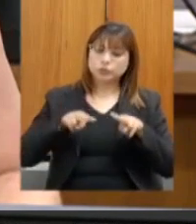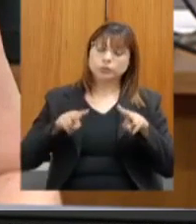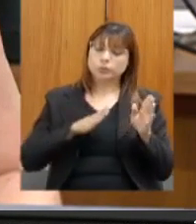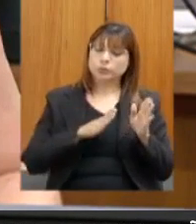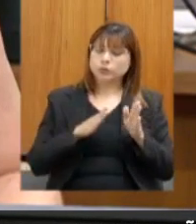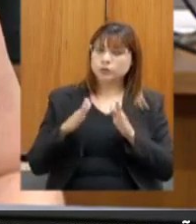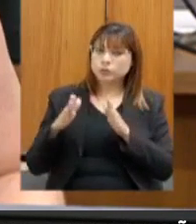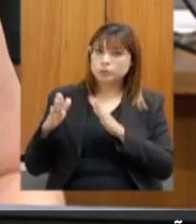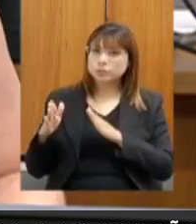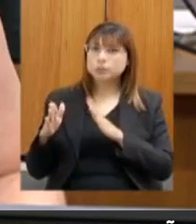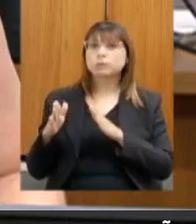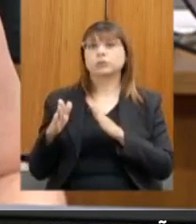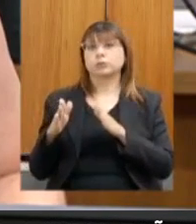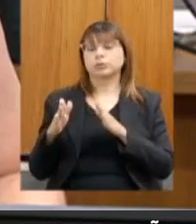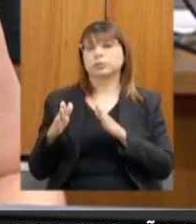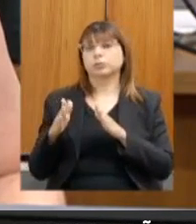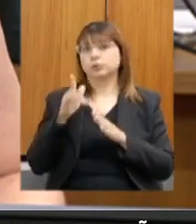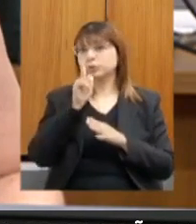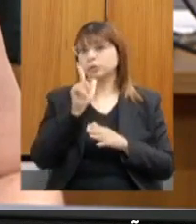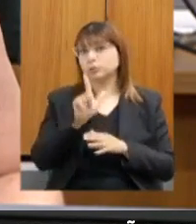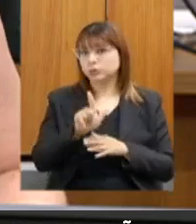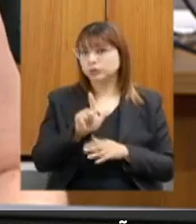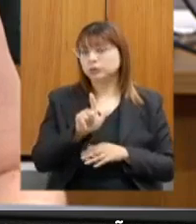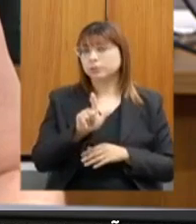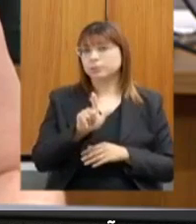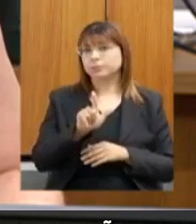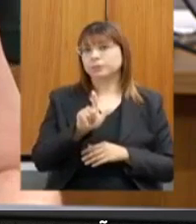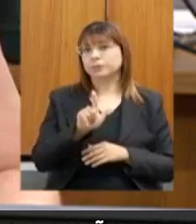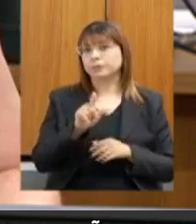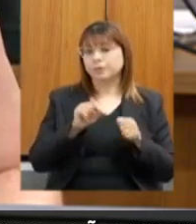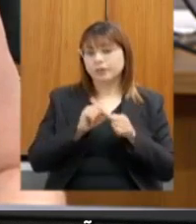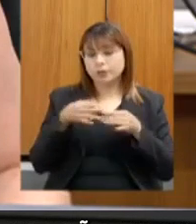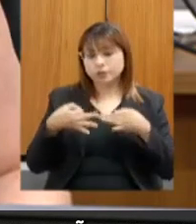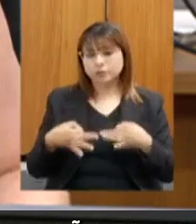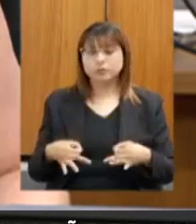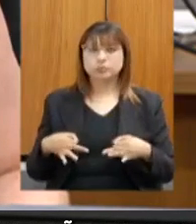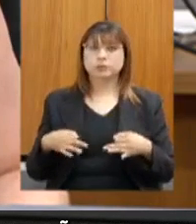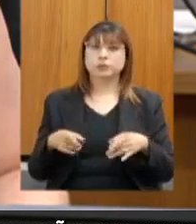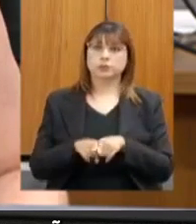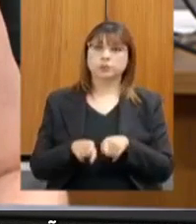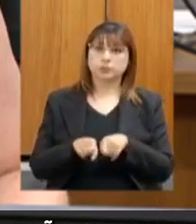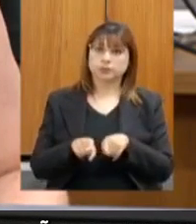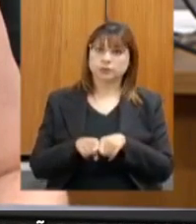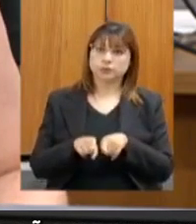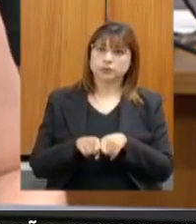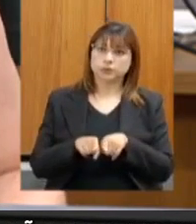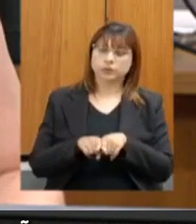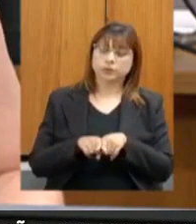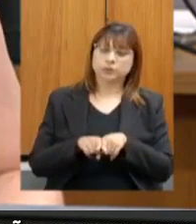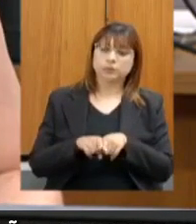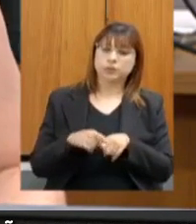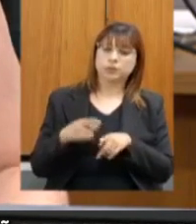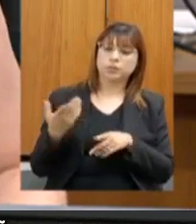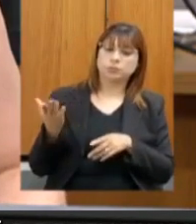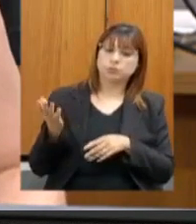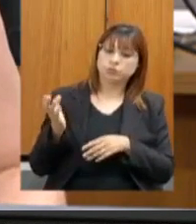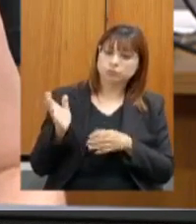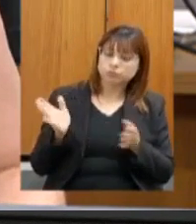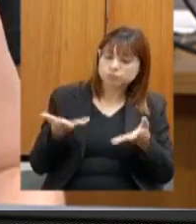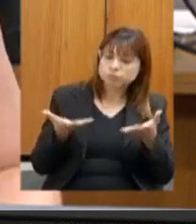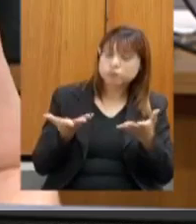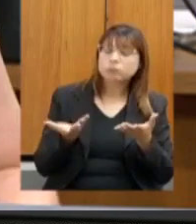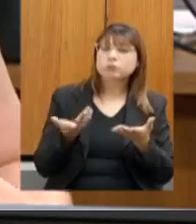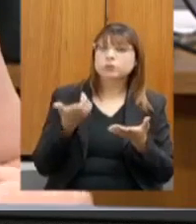processos para que eles pudessem ser feitos da forma correta e com maior celeridade para atender aos